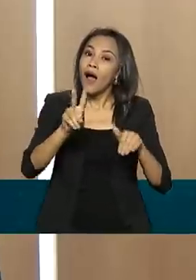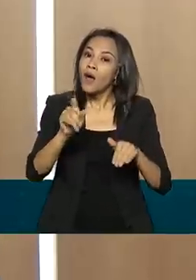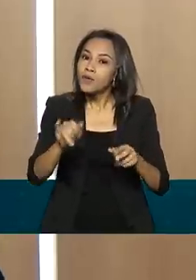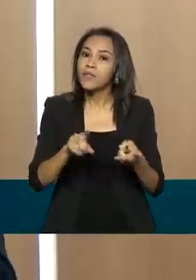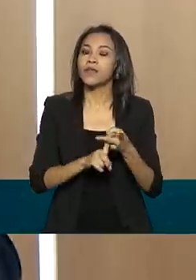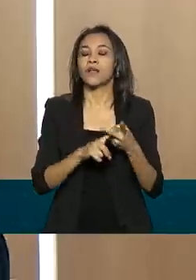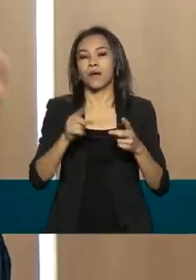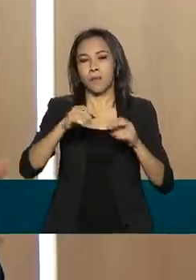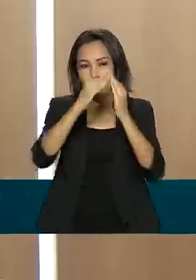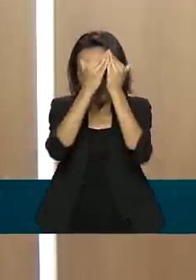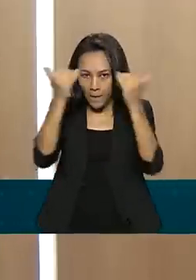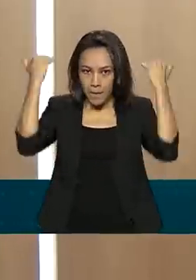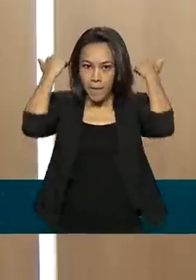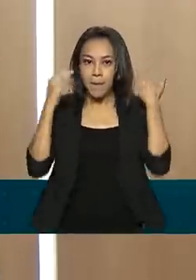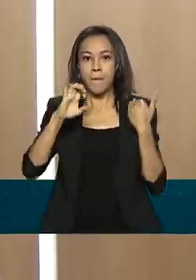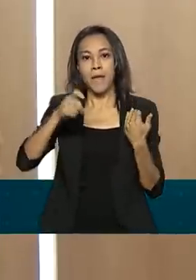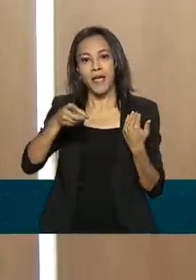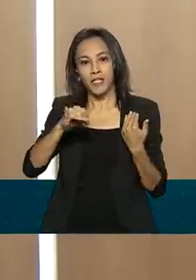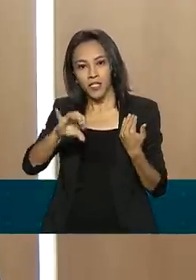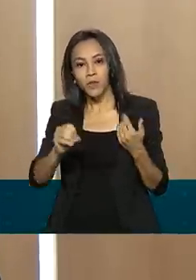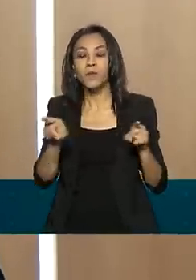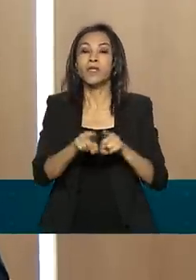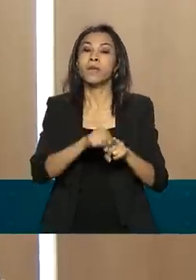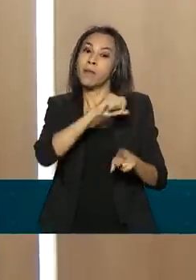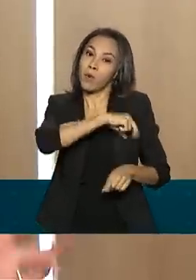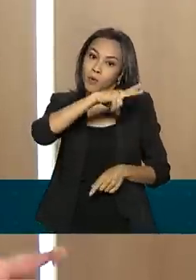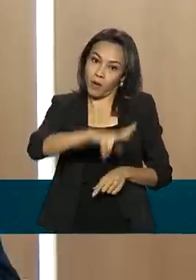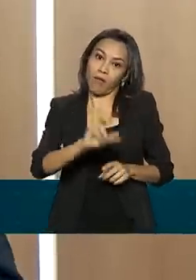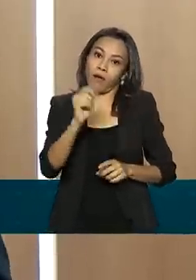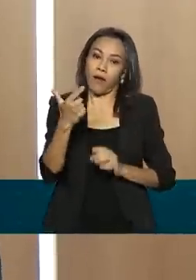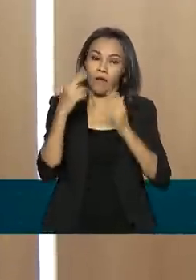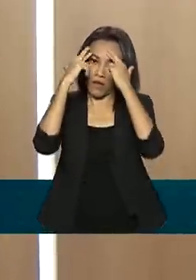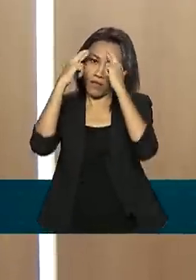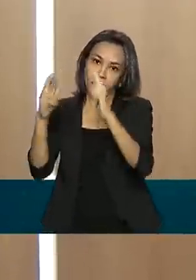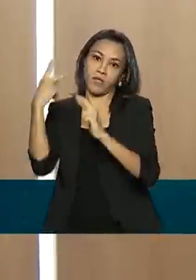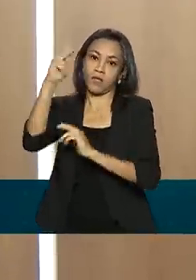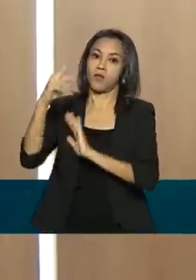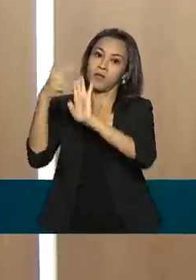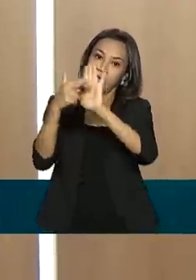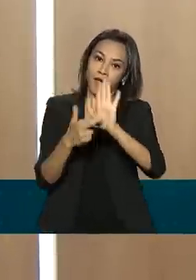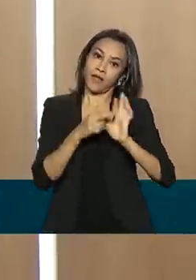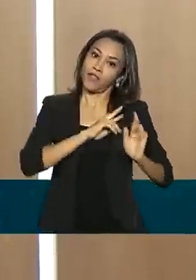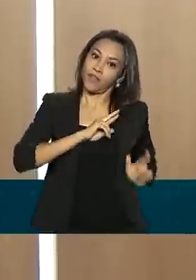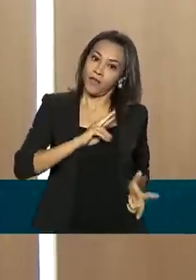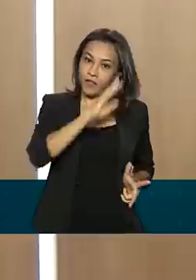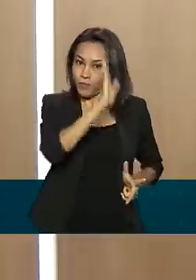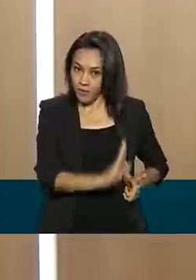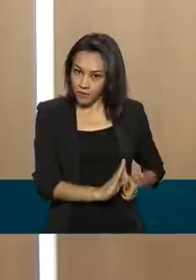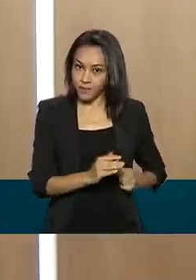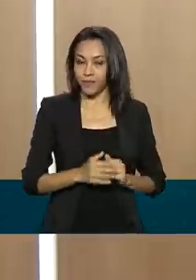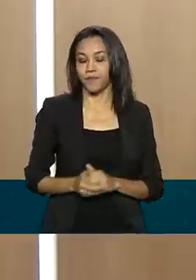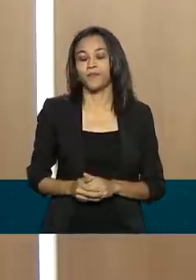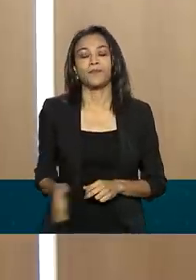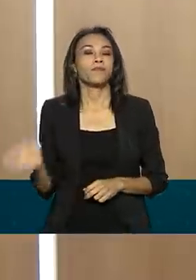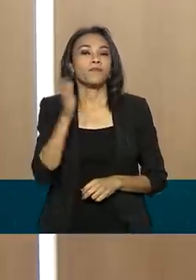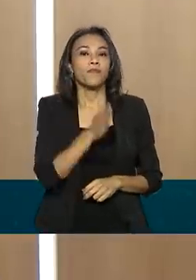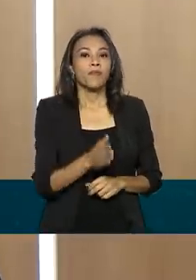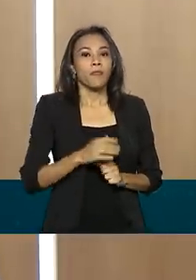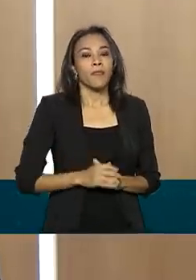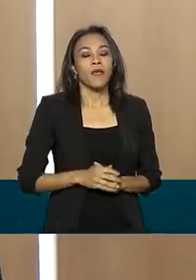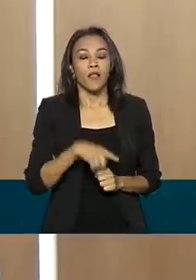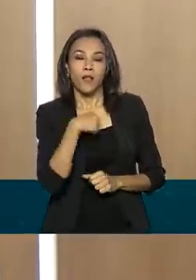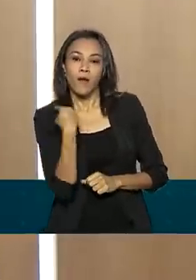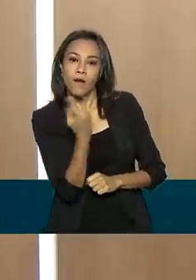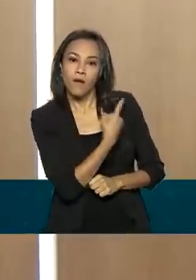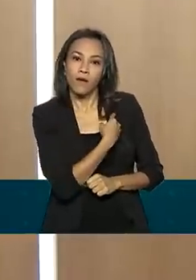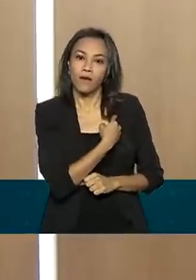Portugal. Claro que cada um dentro da sua legislação, que é bastante diferente da nossa. De qualquer maneira, nós gostaríamos